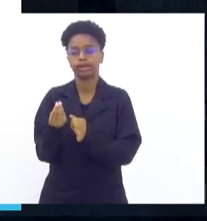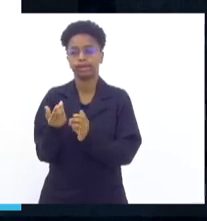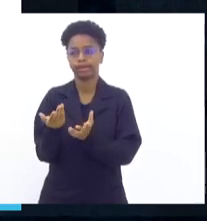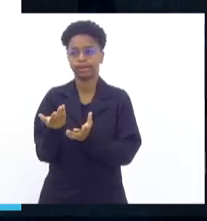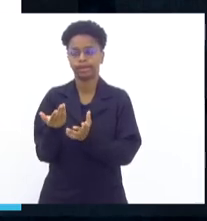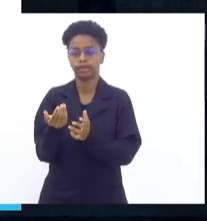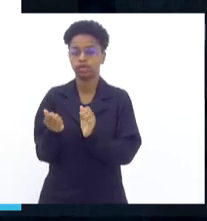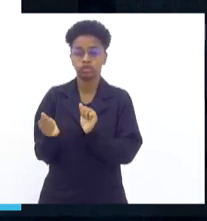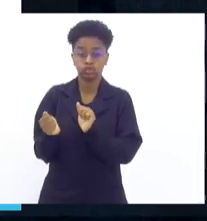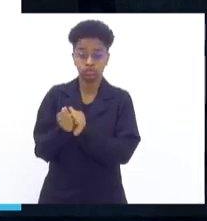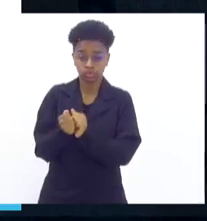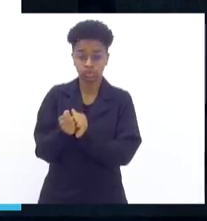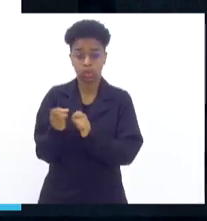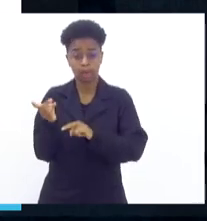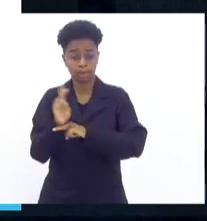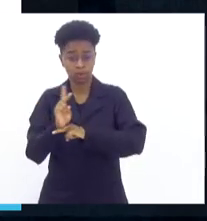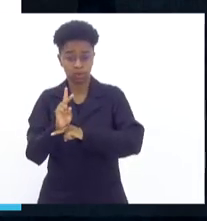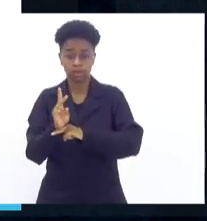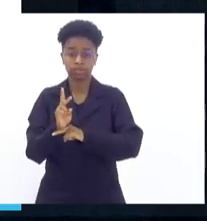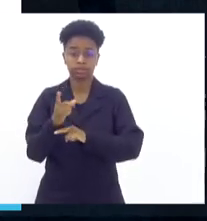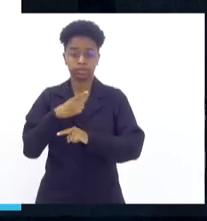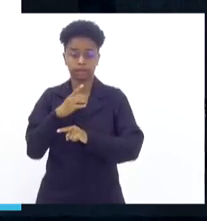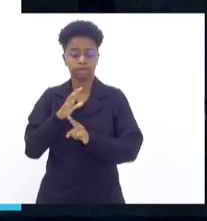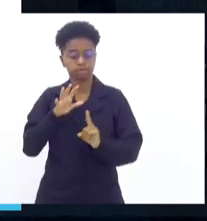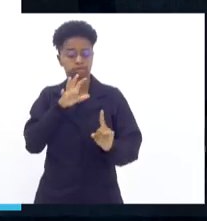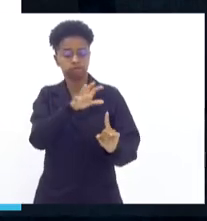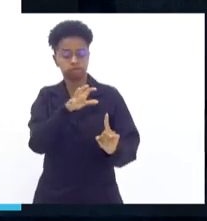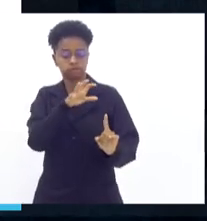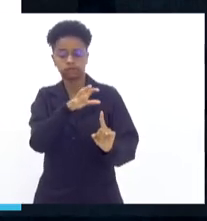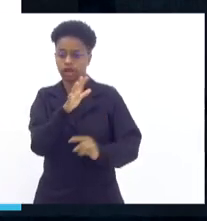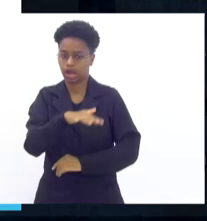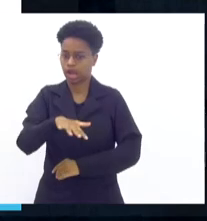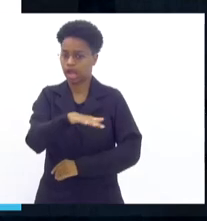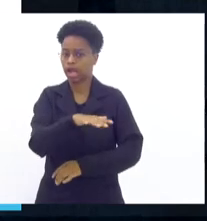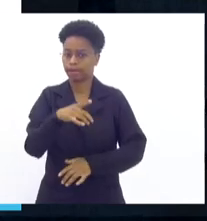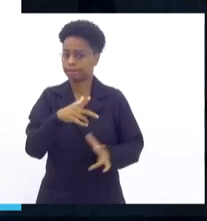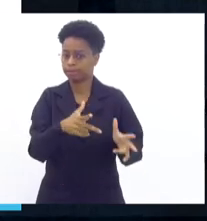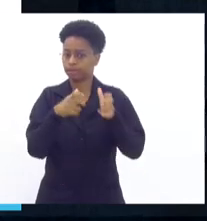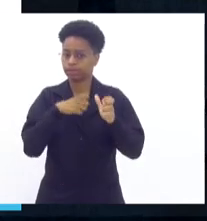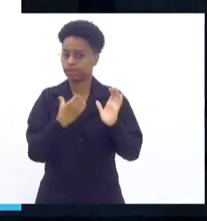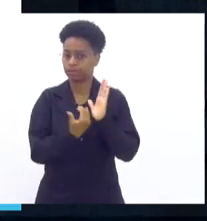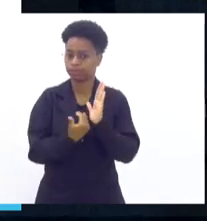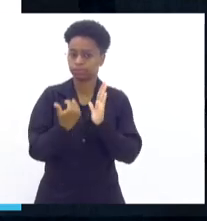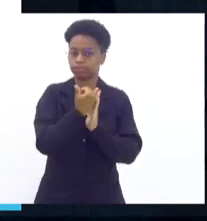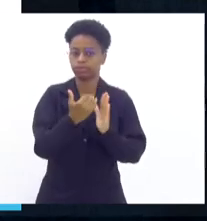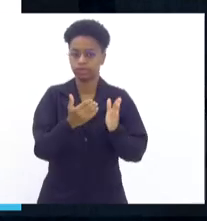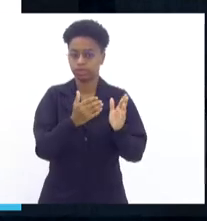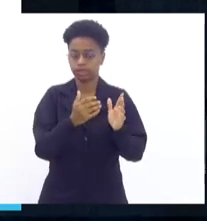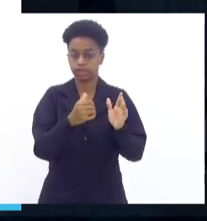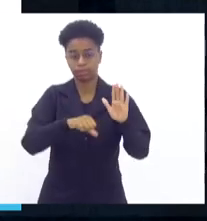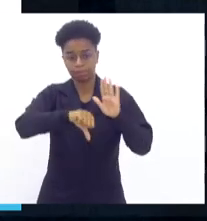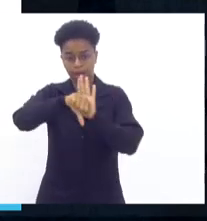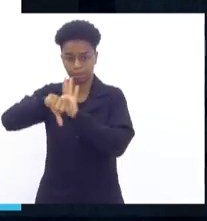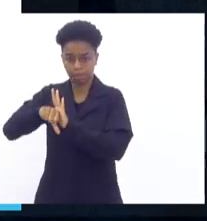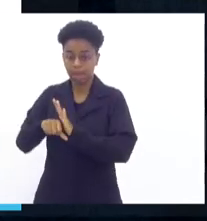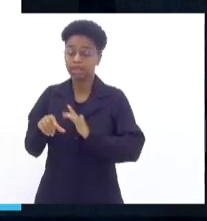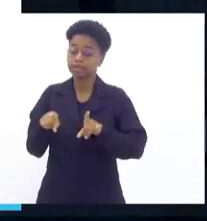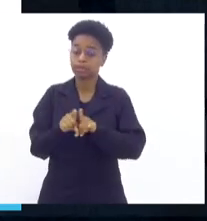com o nosso patrulhamento lá intensificado em cima da mancha criminal, o que a gente percebe também é que muitas pessoas, às vezes, ainda não